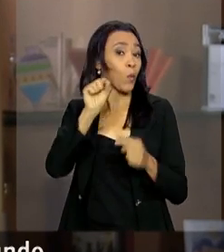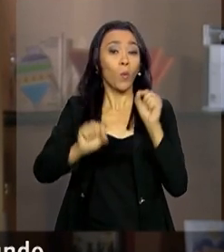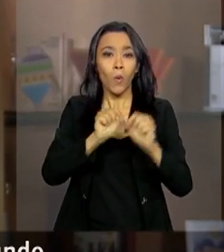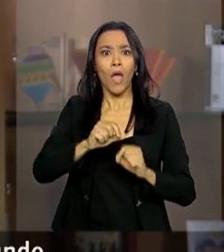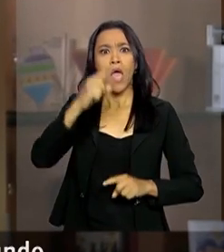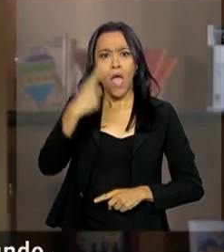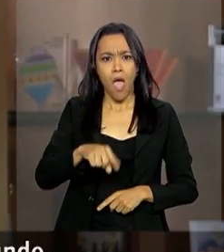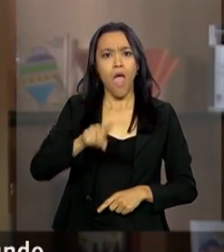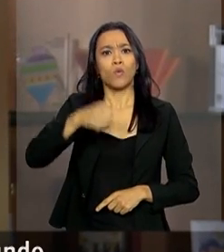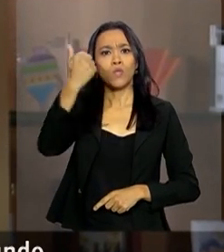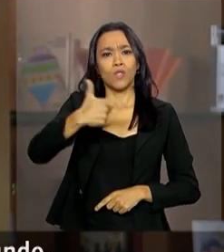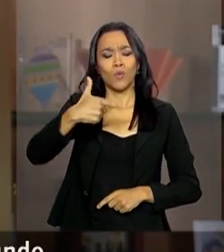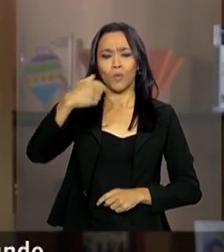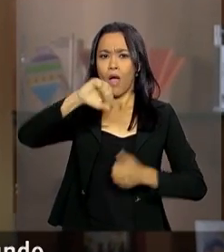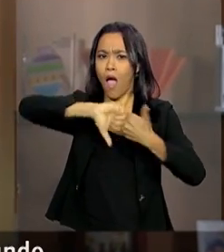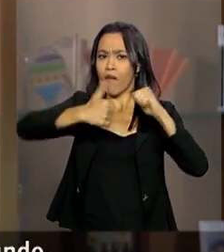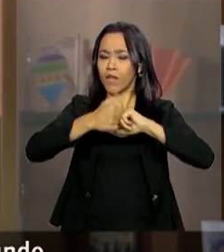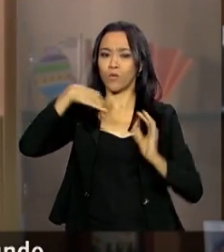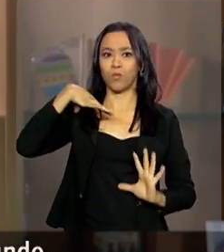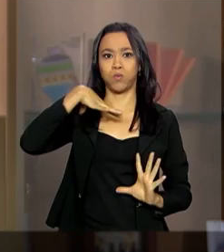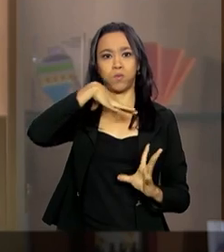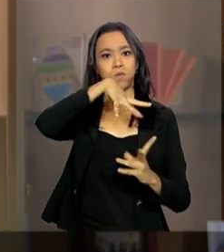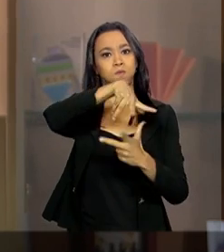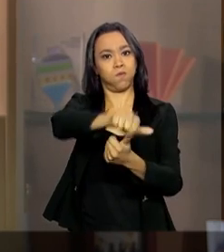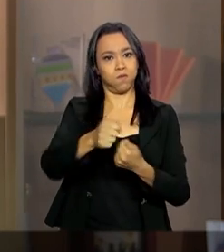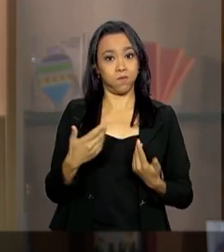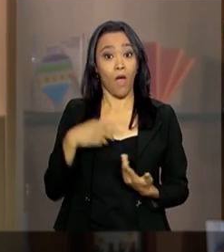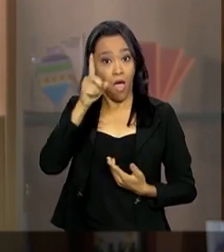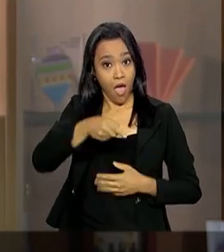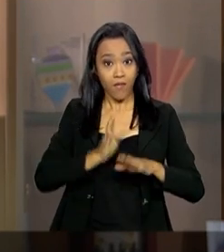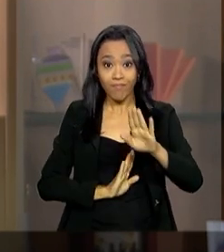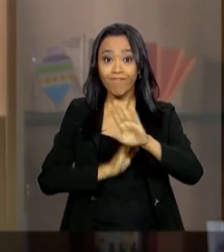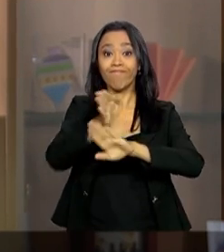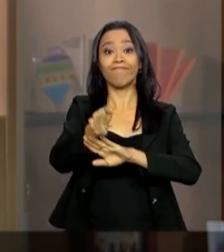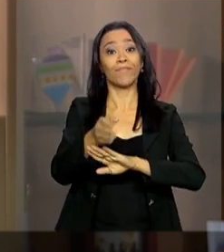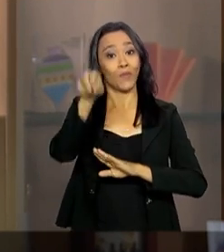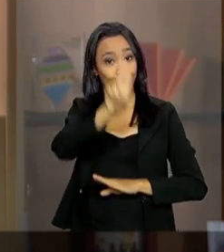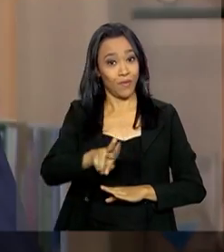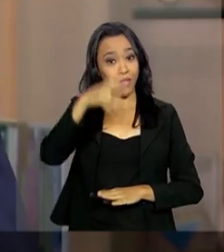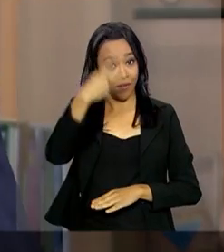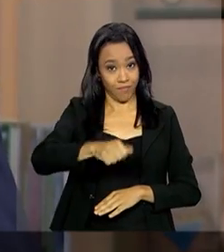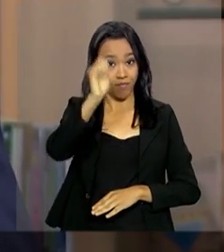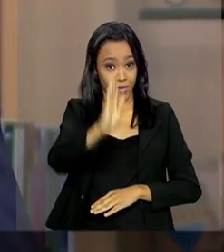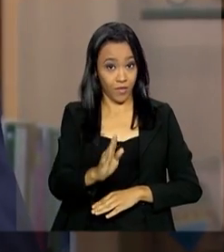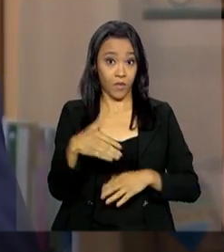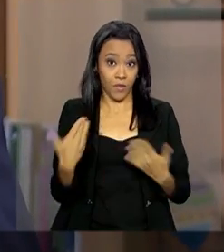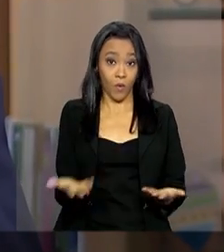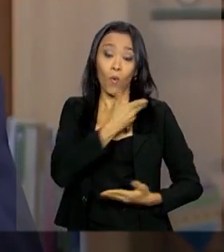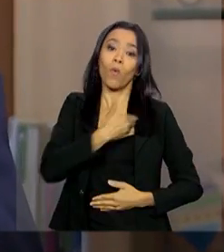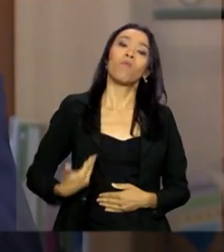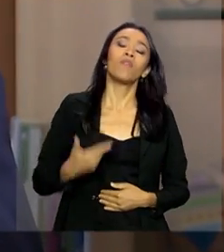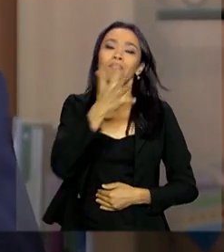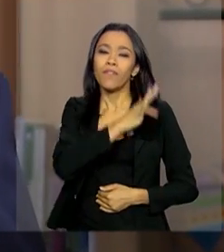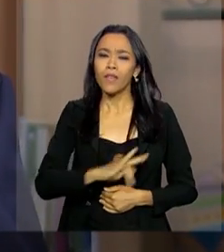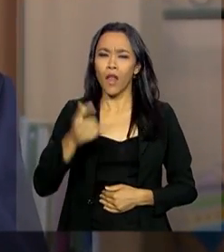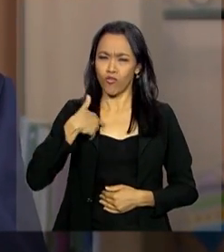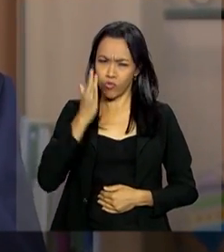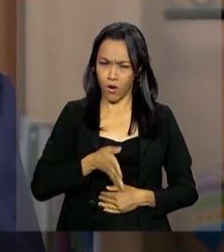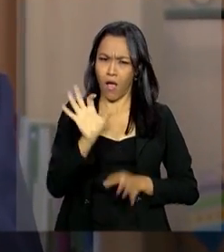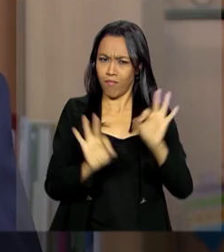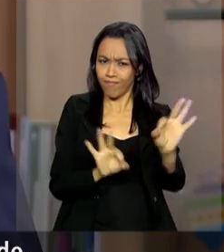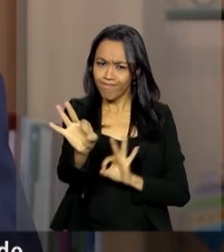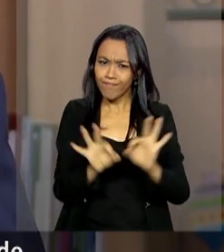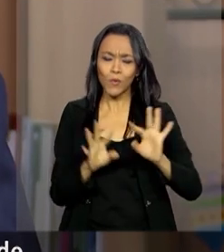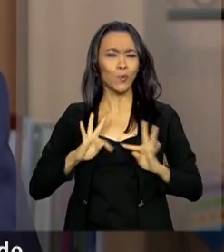-se do segundo maior exame de avaliação do mundo, porta de acesso ao ensino superior no Brasil. O governo federal tomou todas as